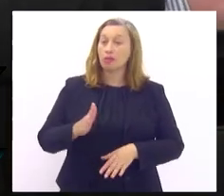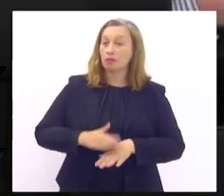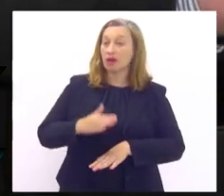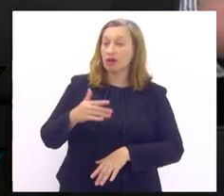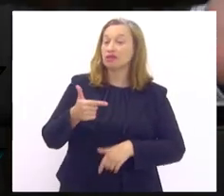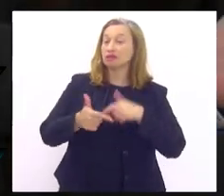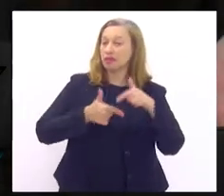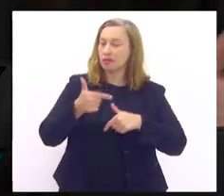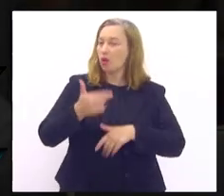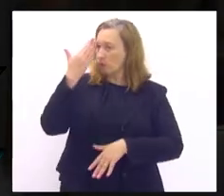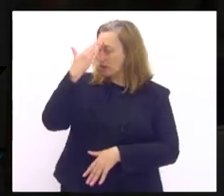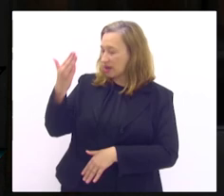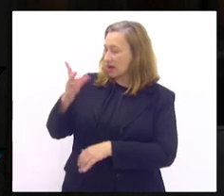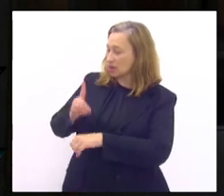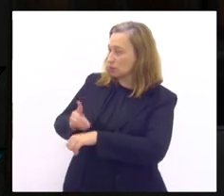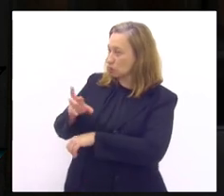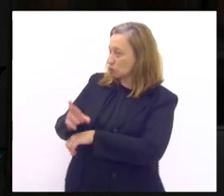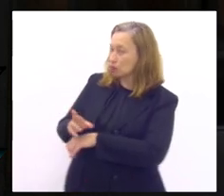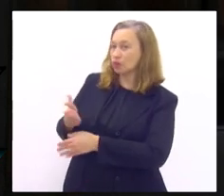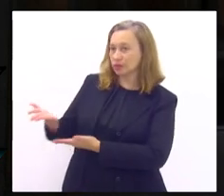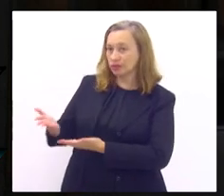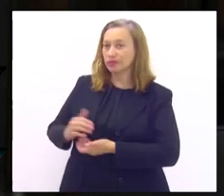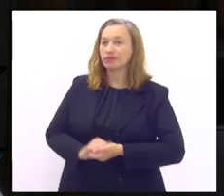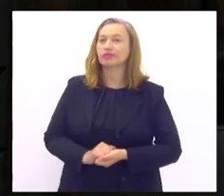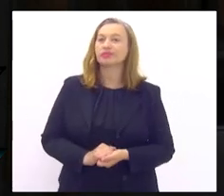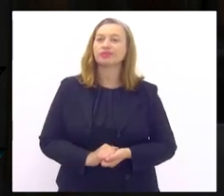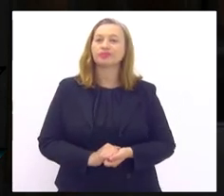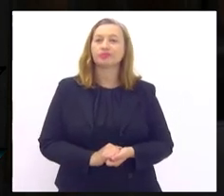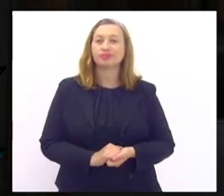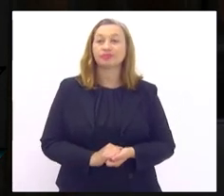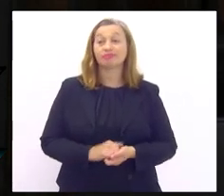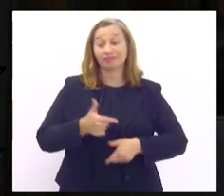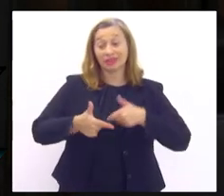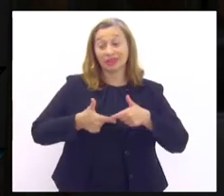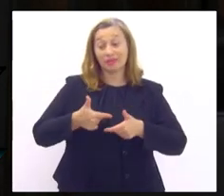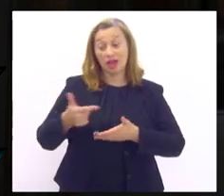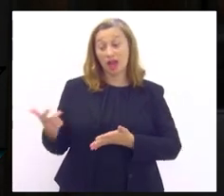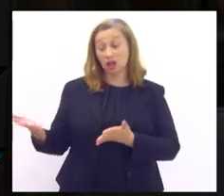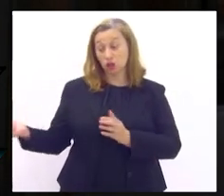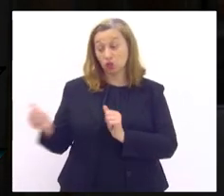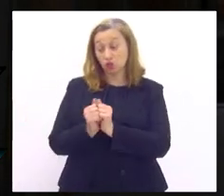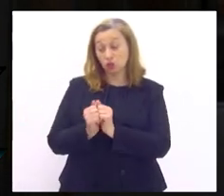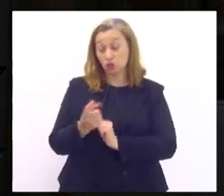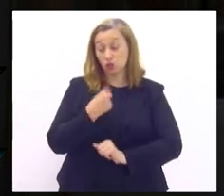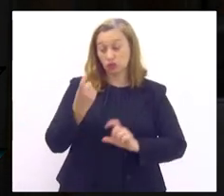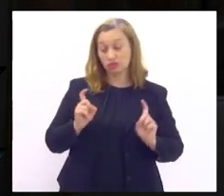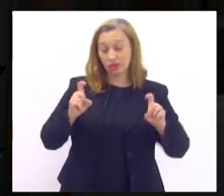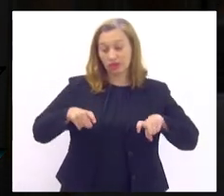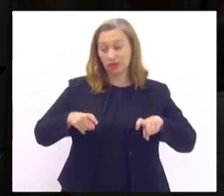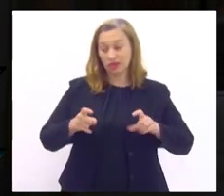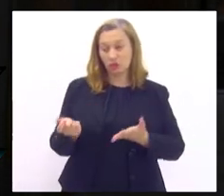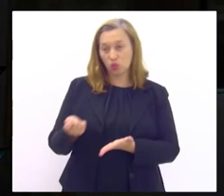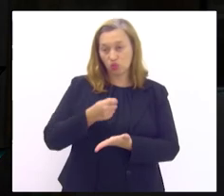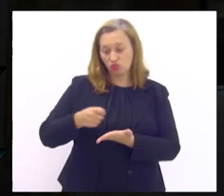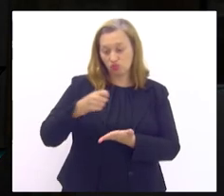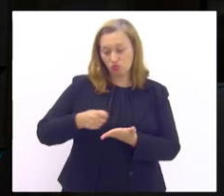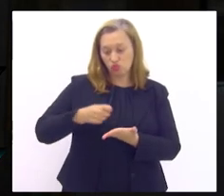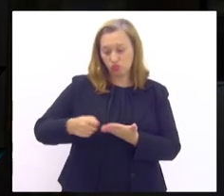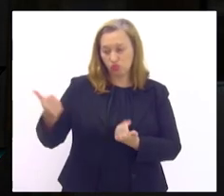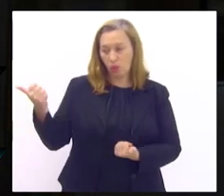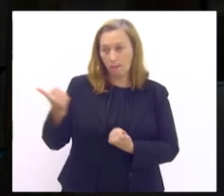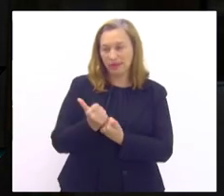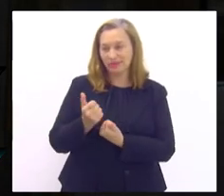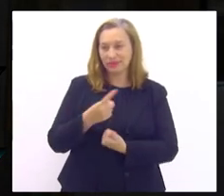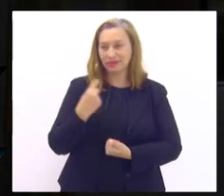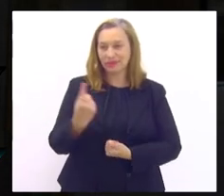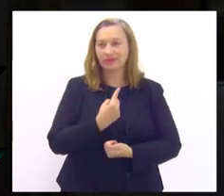obrigado doutor senhor já pode trabalhar com a gente lá no nosso gabinete vai fazer uma uma grande ajuda pra